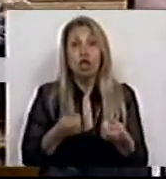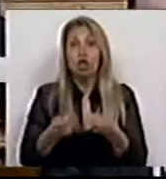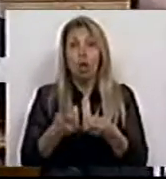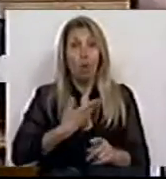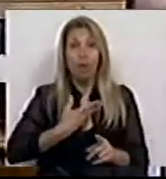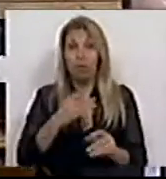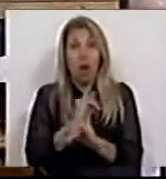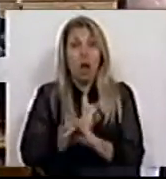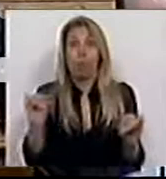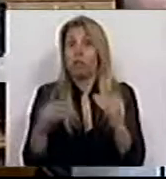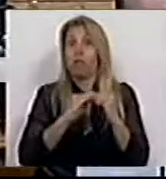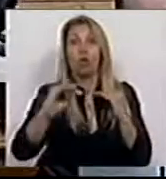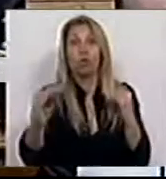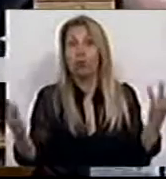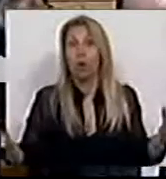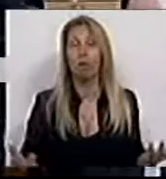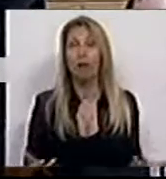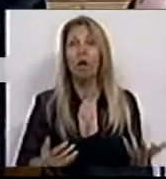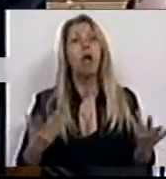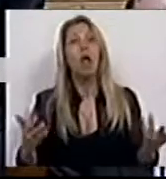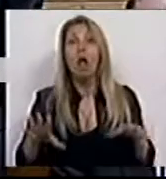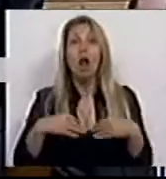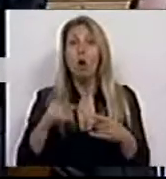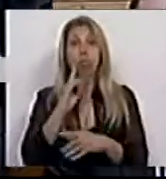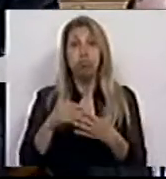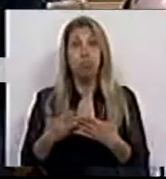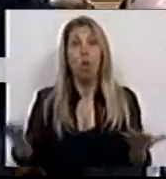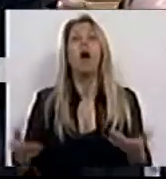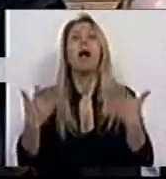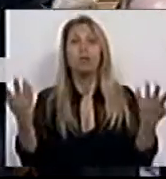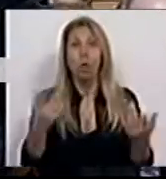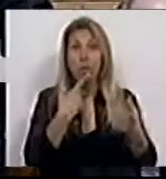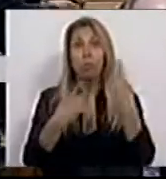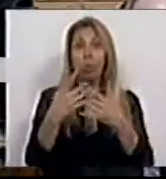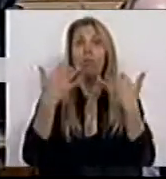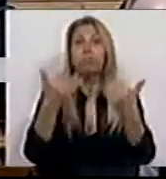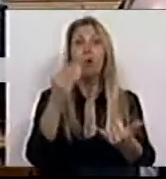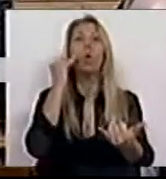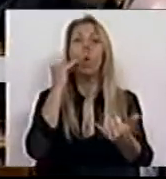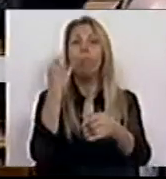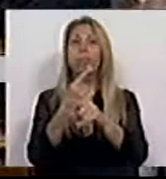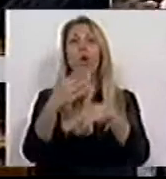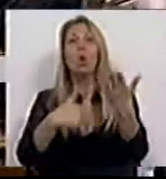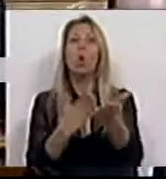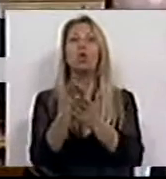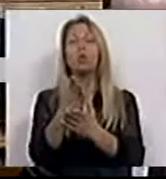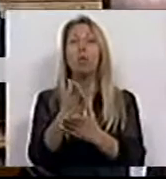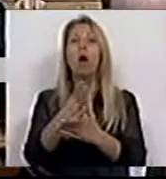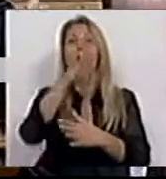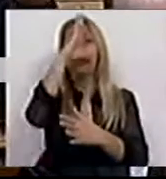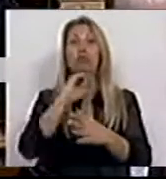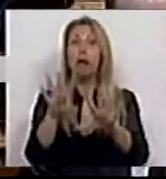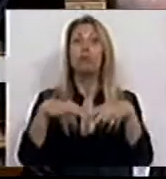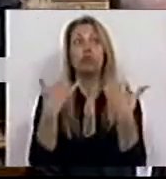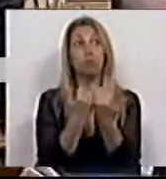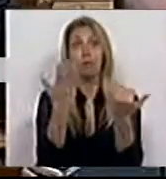assumir estas respostas, de facto, o que vem a seguir é a pergunta, então, como manter o Estado Social face a esta dívida,